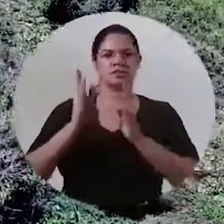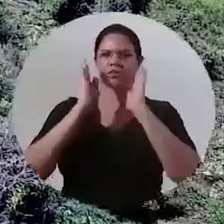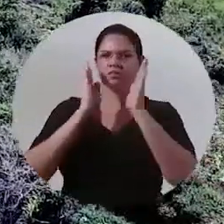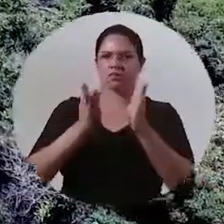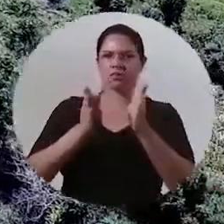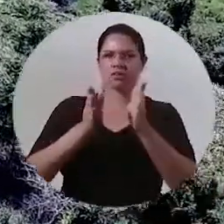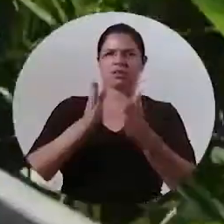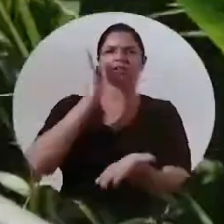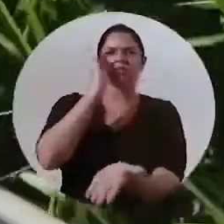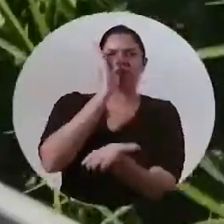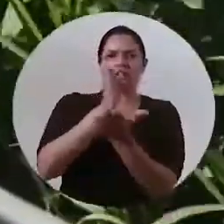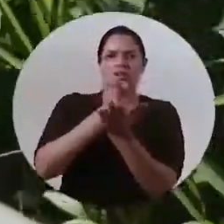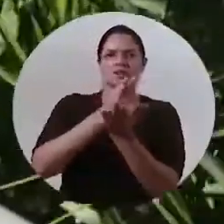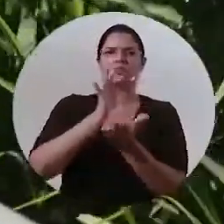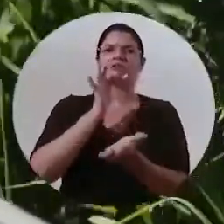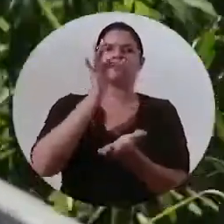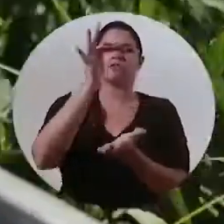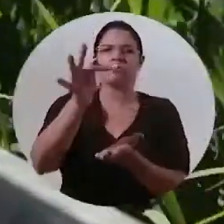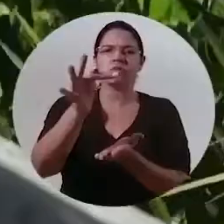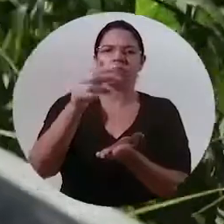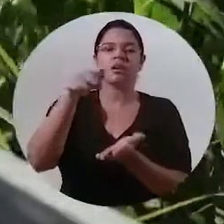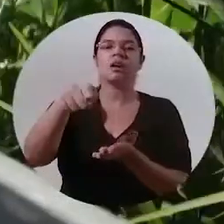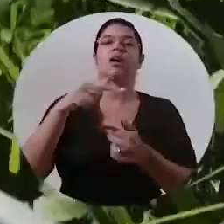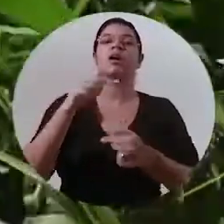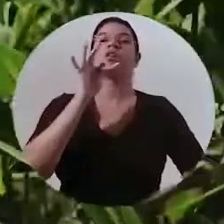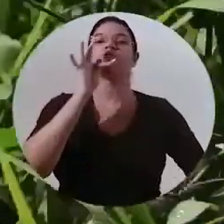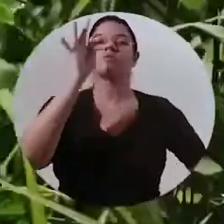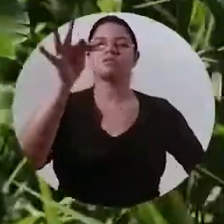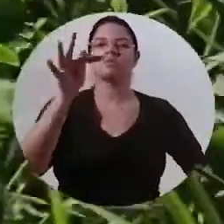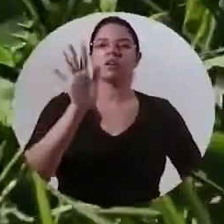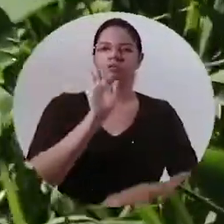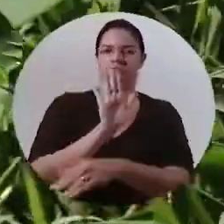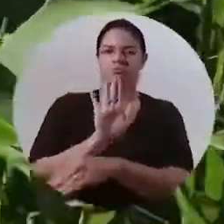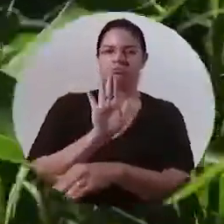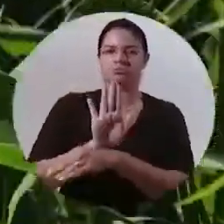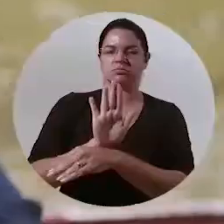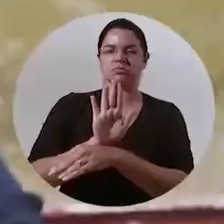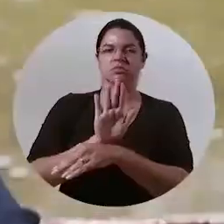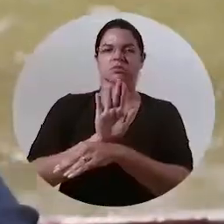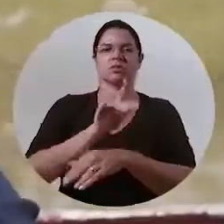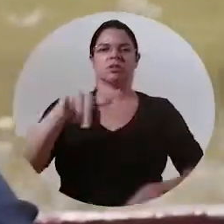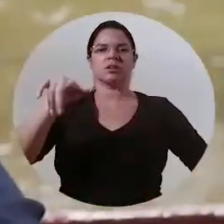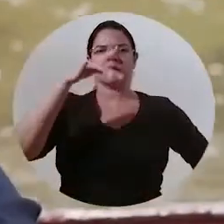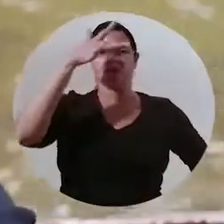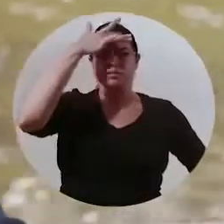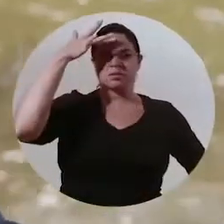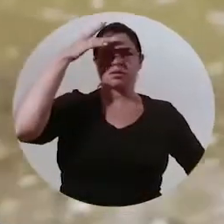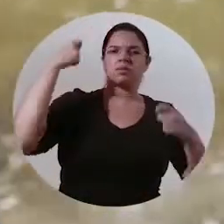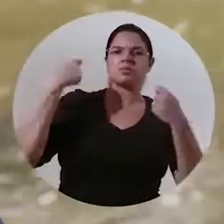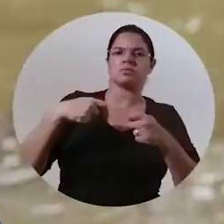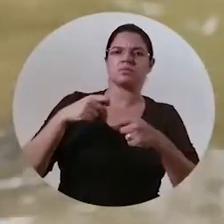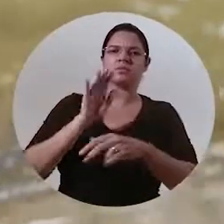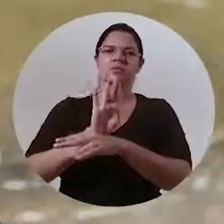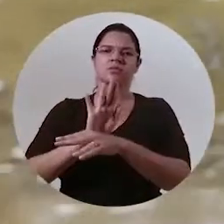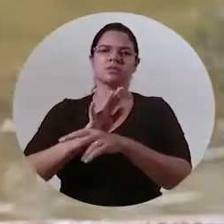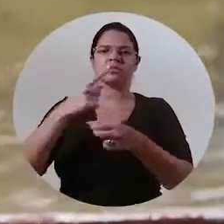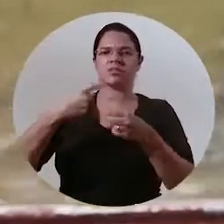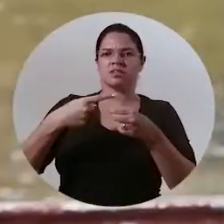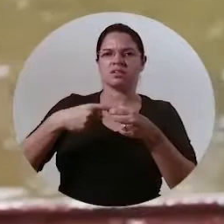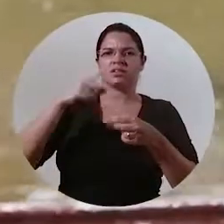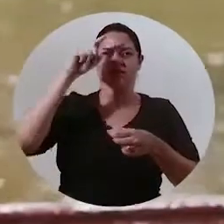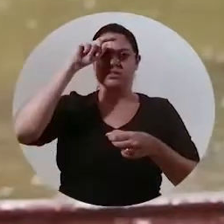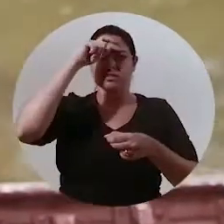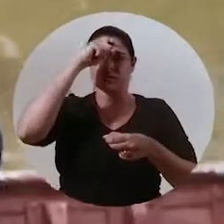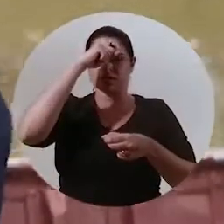Sempre em frente Sempre em direção ao próximo e ao próximo atendimento Imagina para a pessoa conseguir qualquer atendimento qualquer